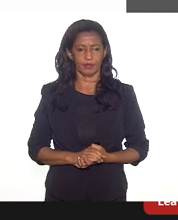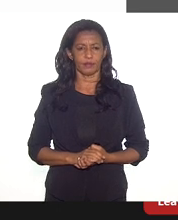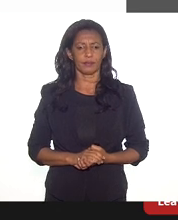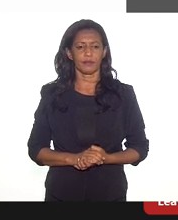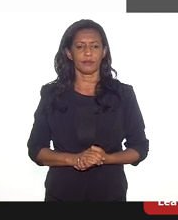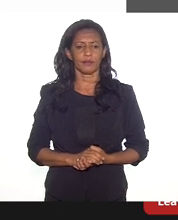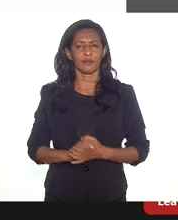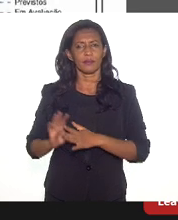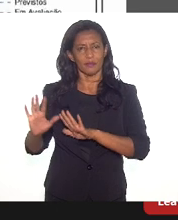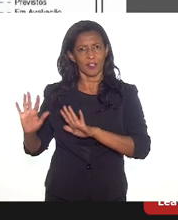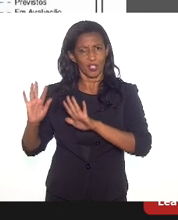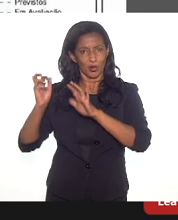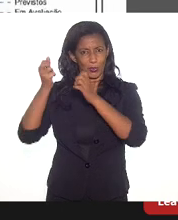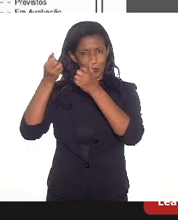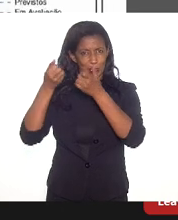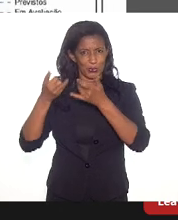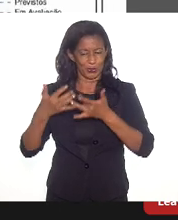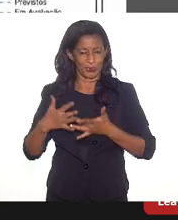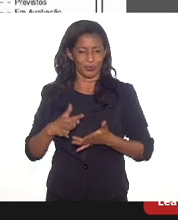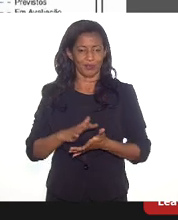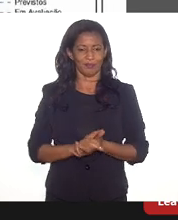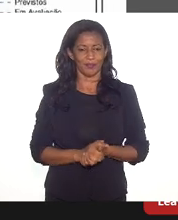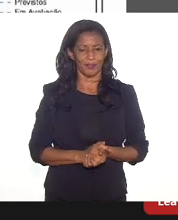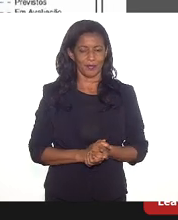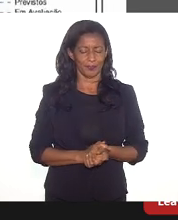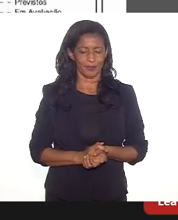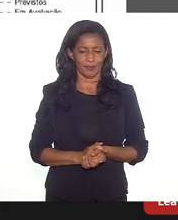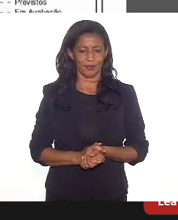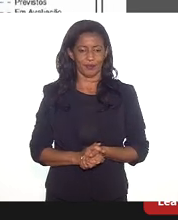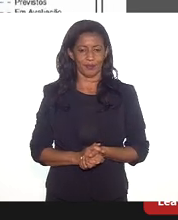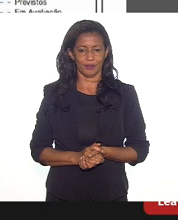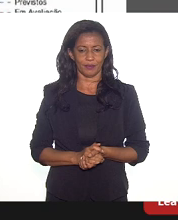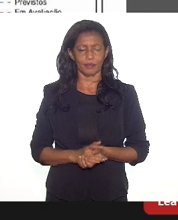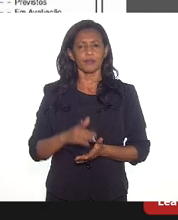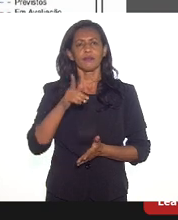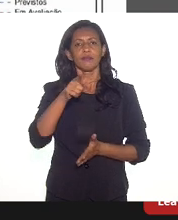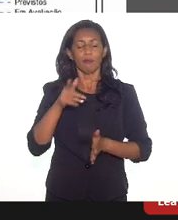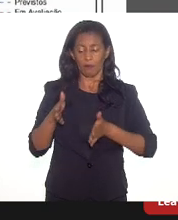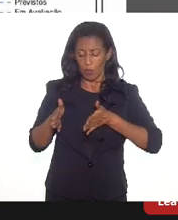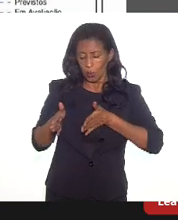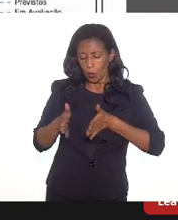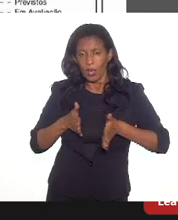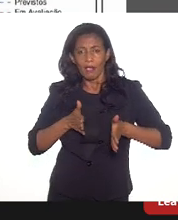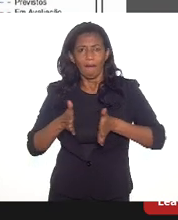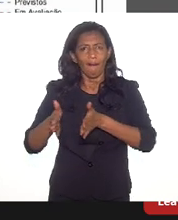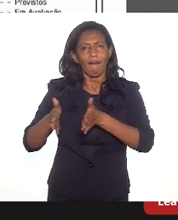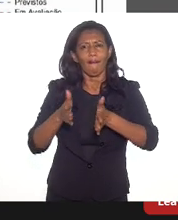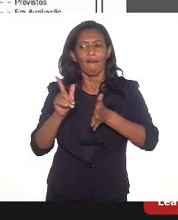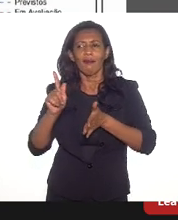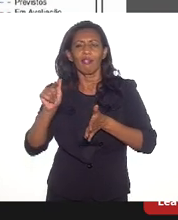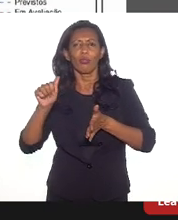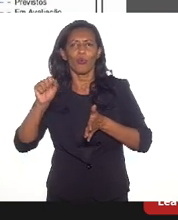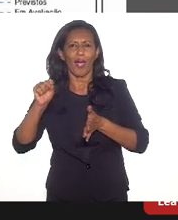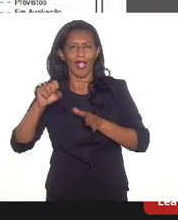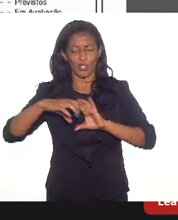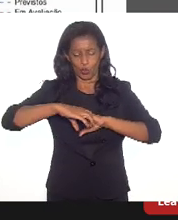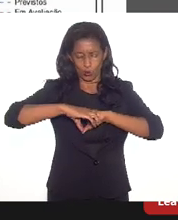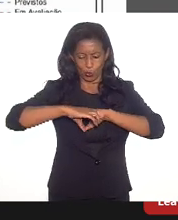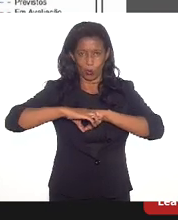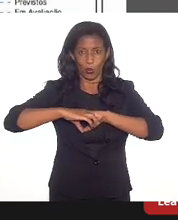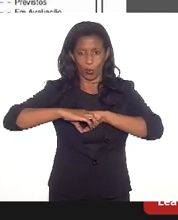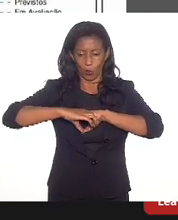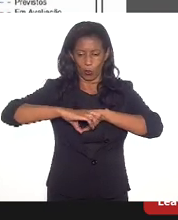Calma, nós já vamos chegar lá, professor. bom. O caminho do gás, nós temos esses caminhos hoje